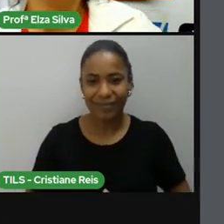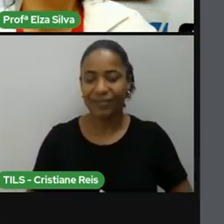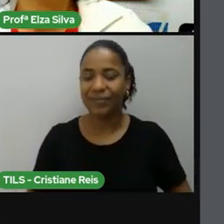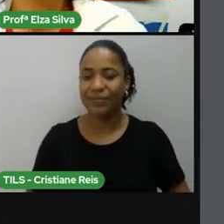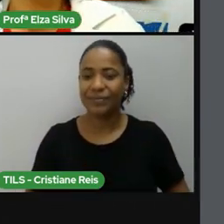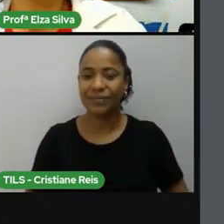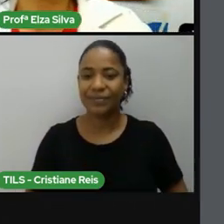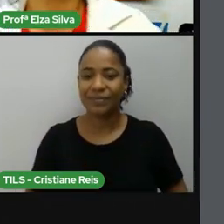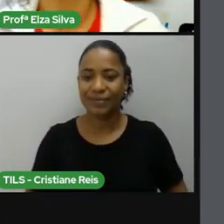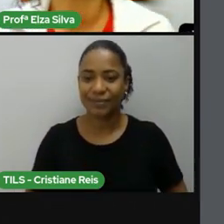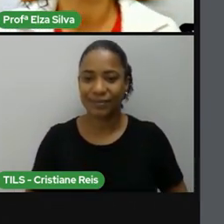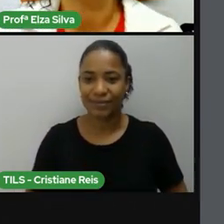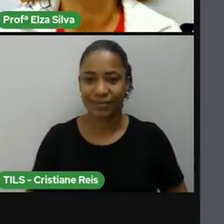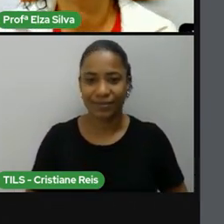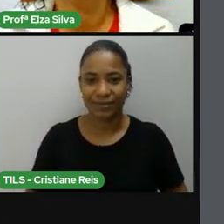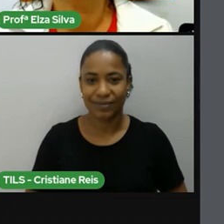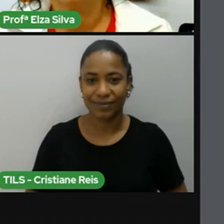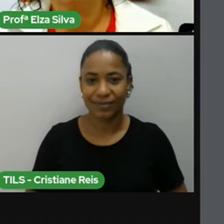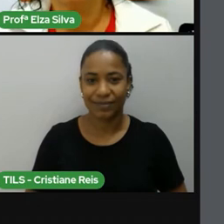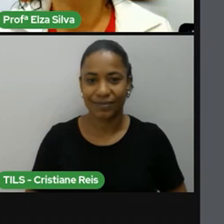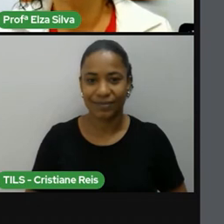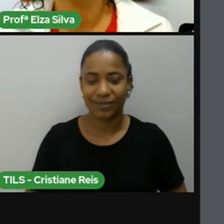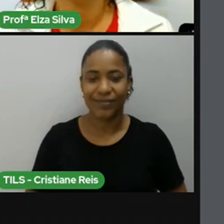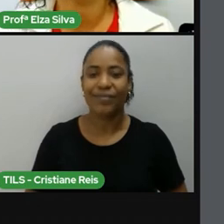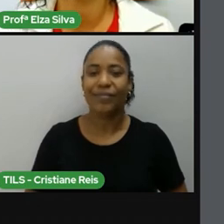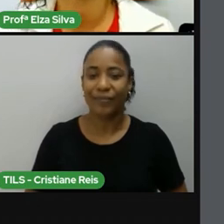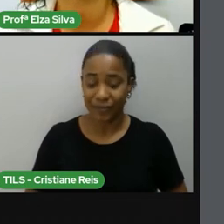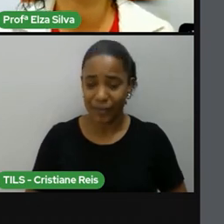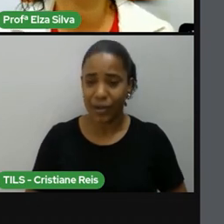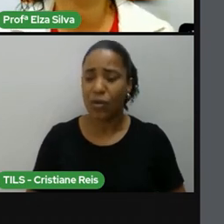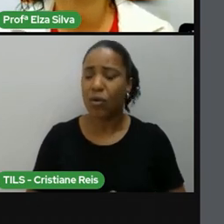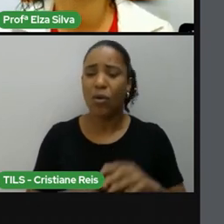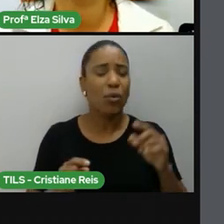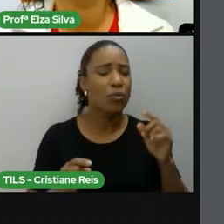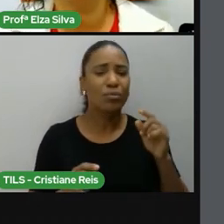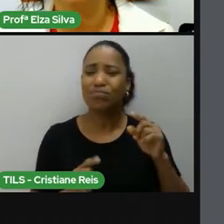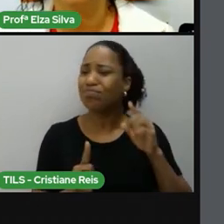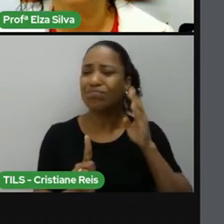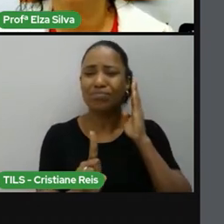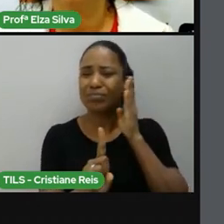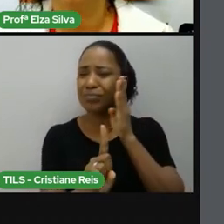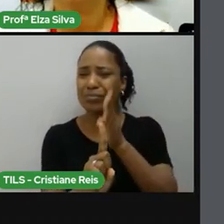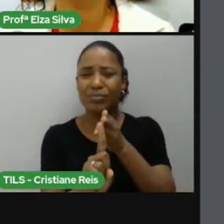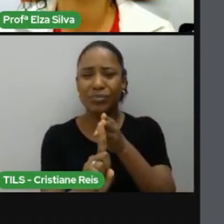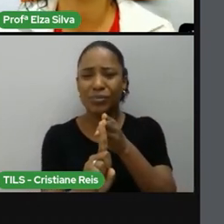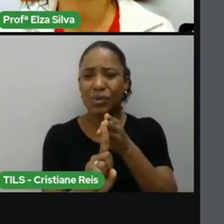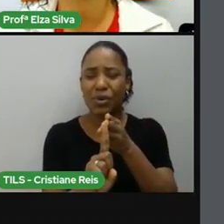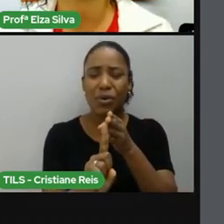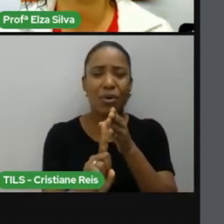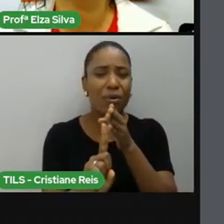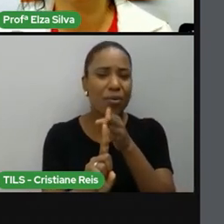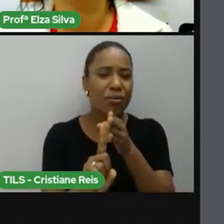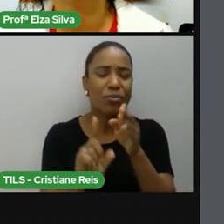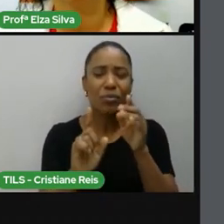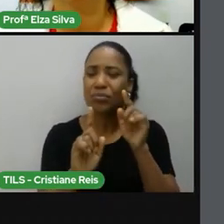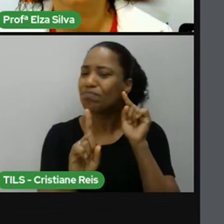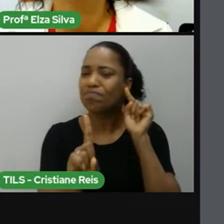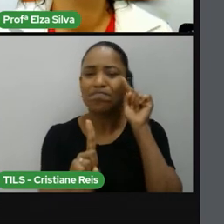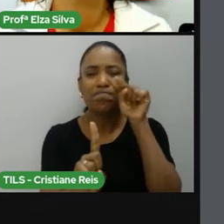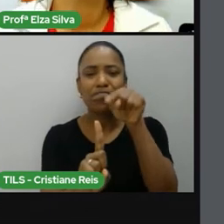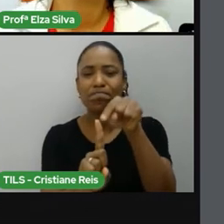What is the all this poster? Qual é o objetivo de um pôster? O que é ele quer alcançar?